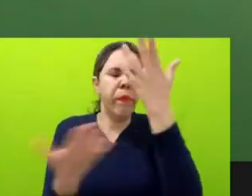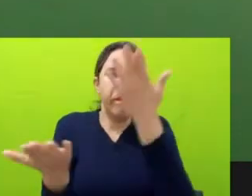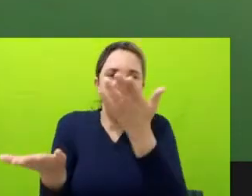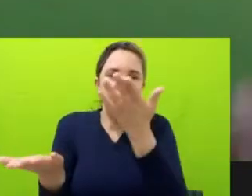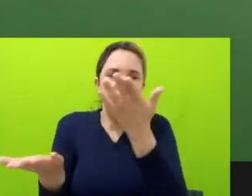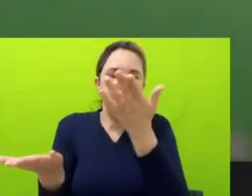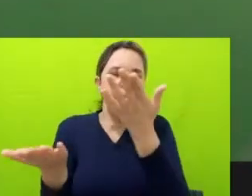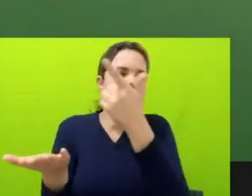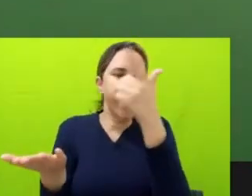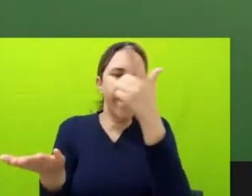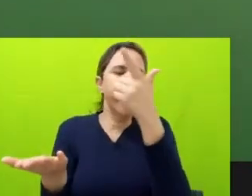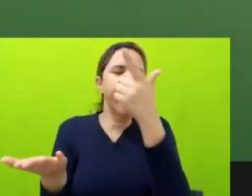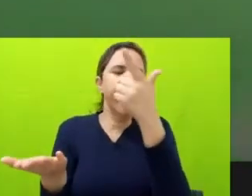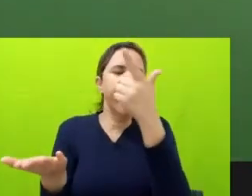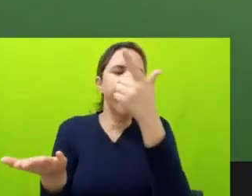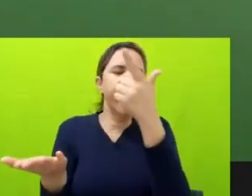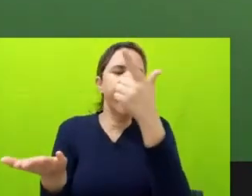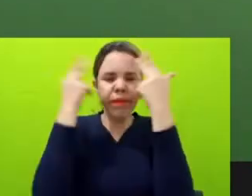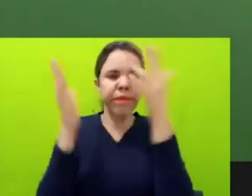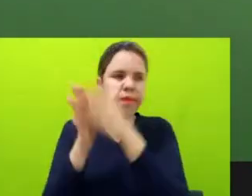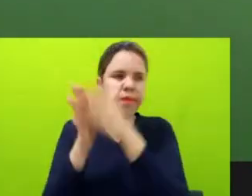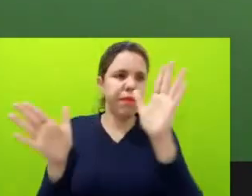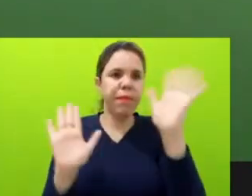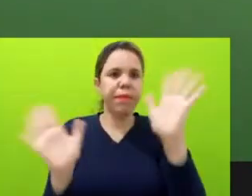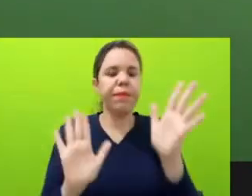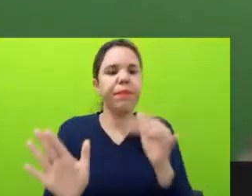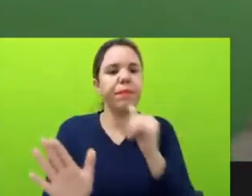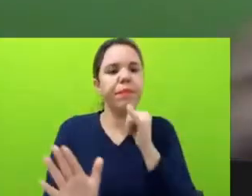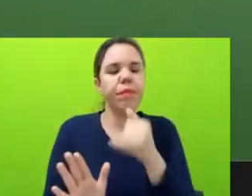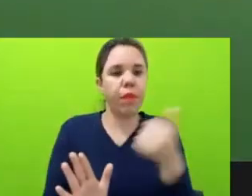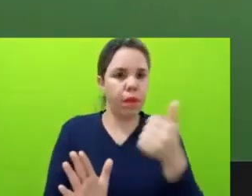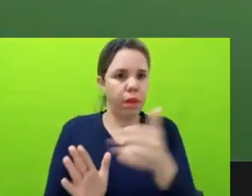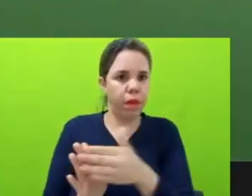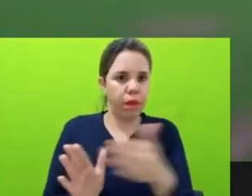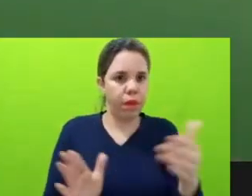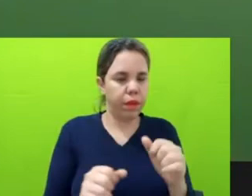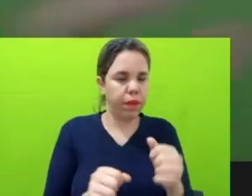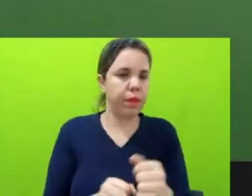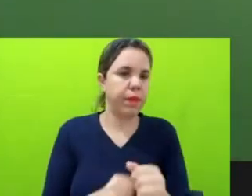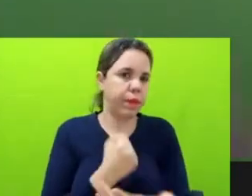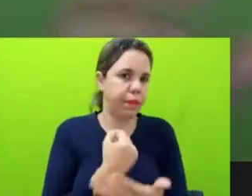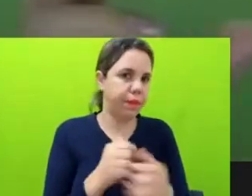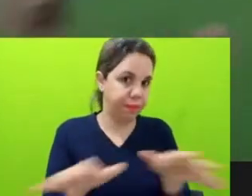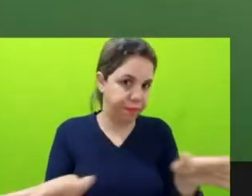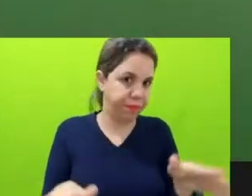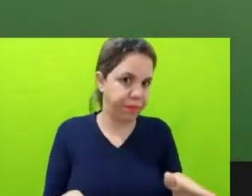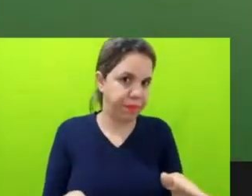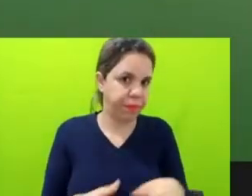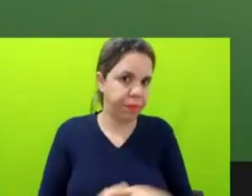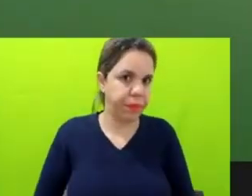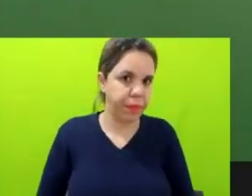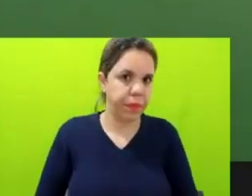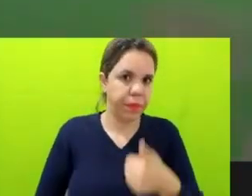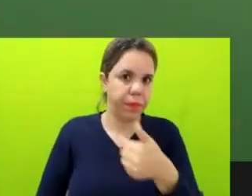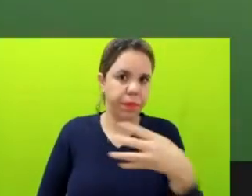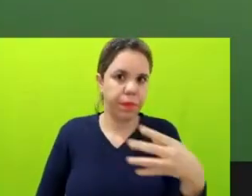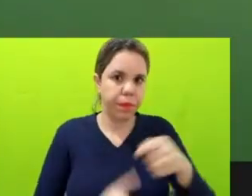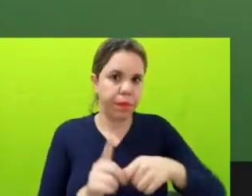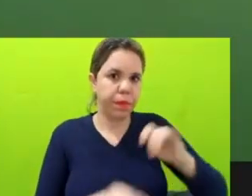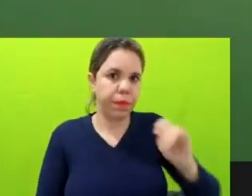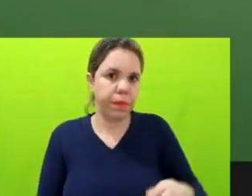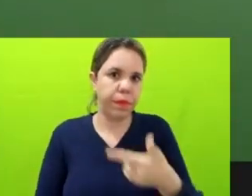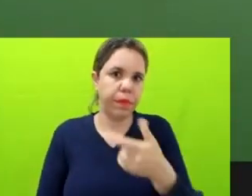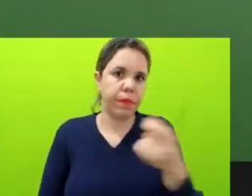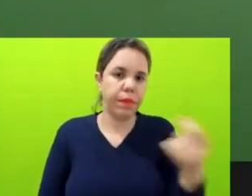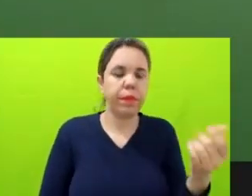oxigênio, isso foi na primeira fase da pandemia. A partir de 14 de janeiro de 2020, aí foi muito mais